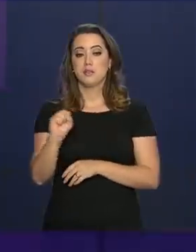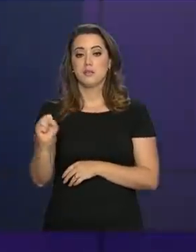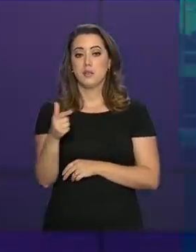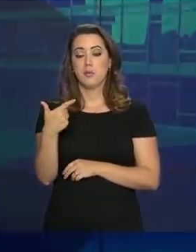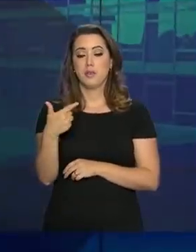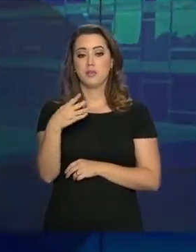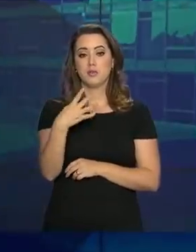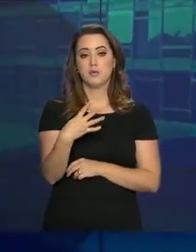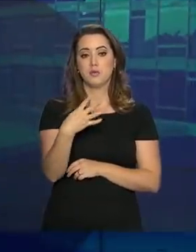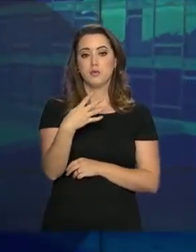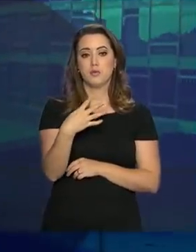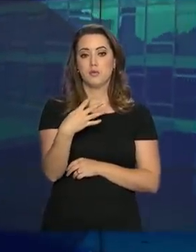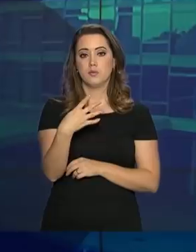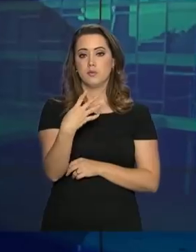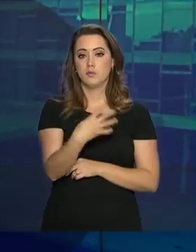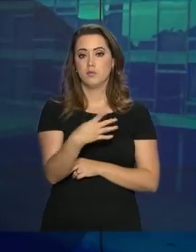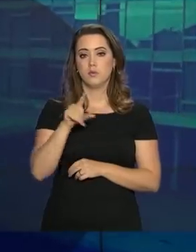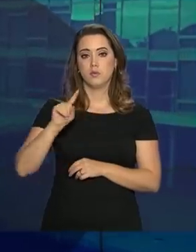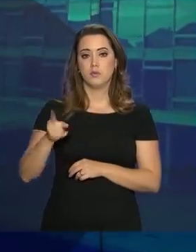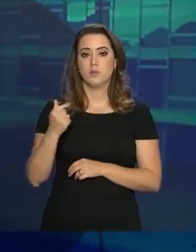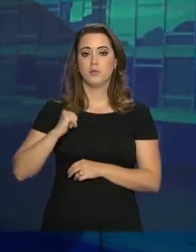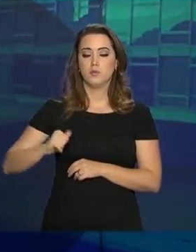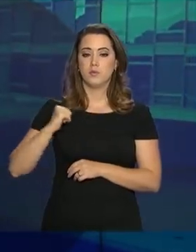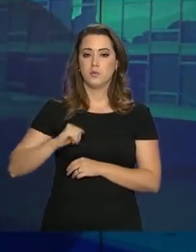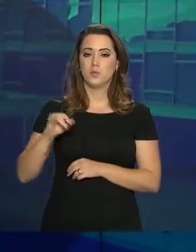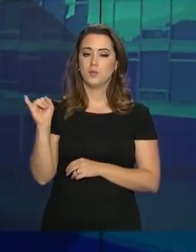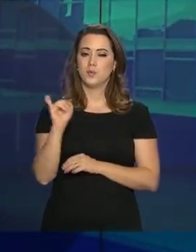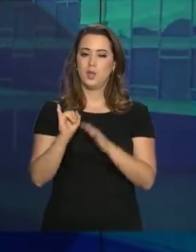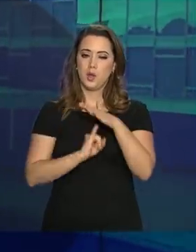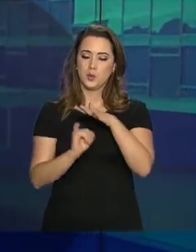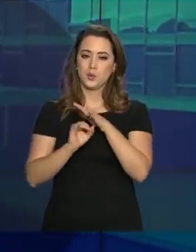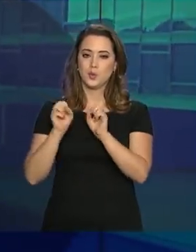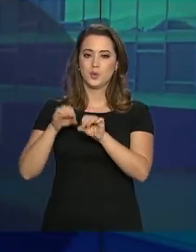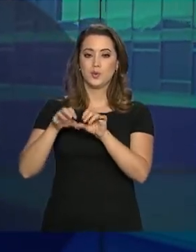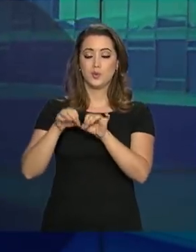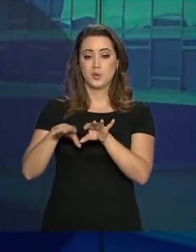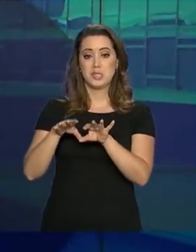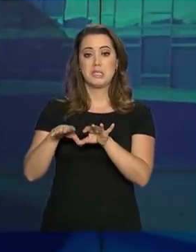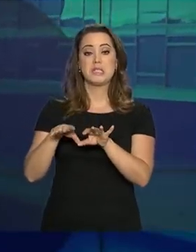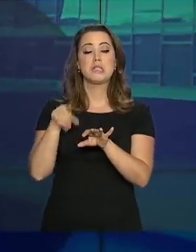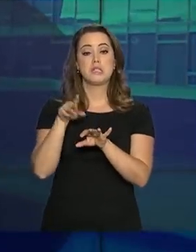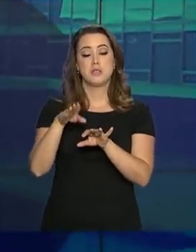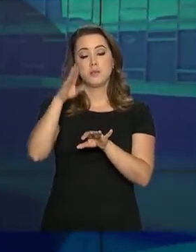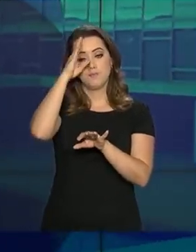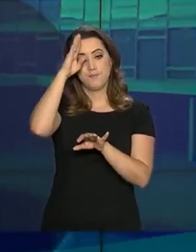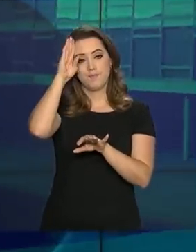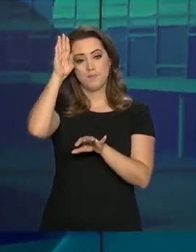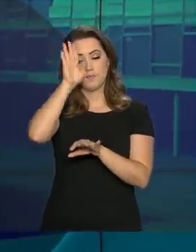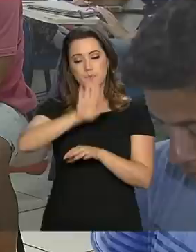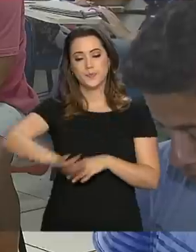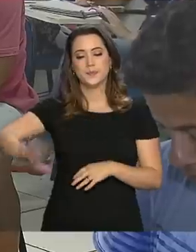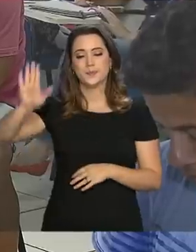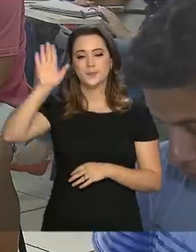244 mil bolsas e instituições de educação superior de todo o Brasil.